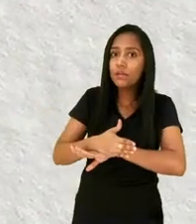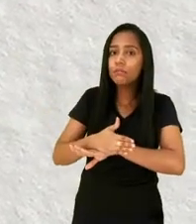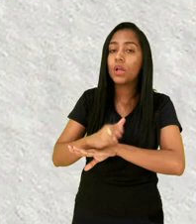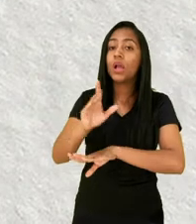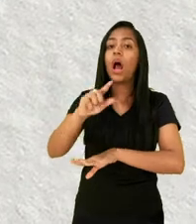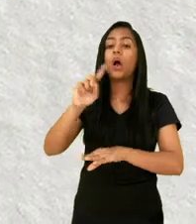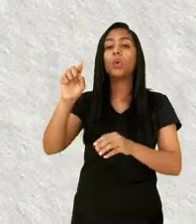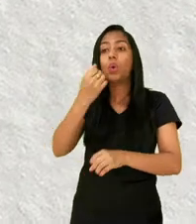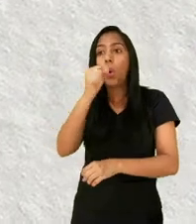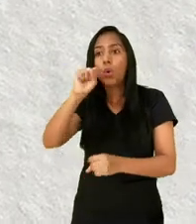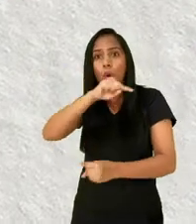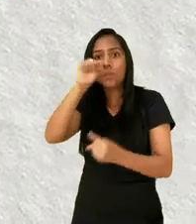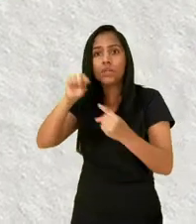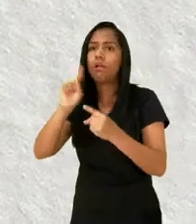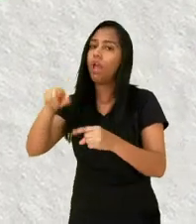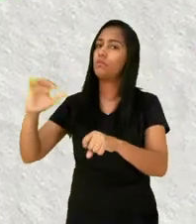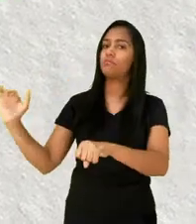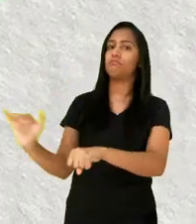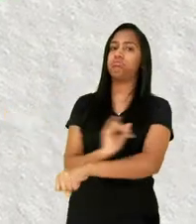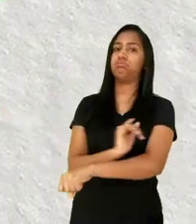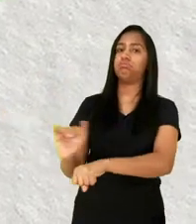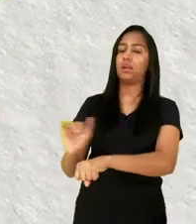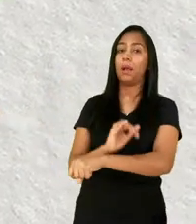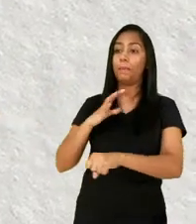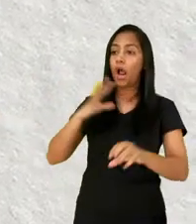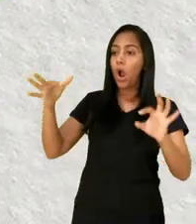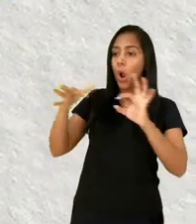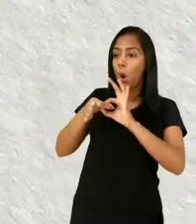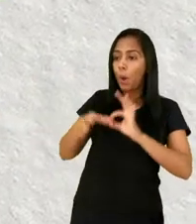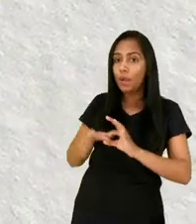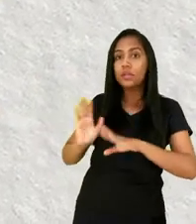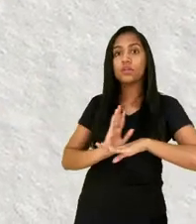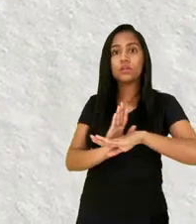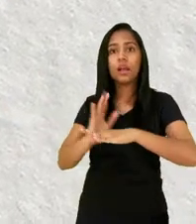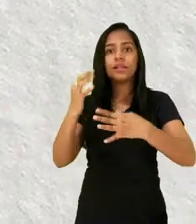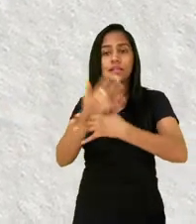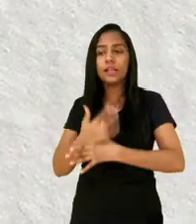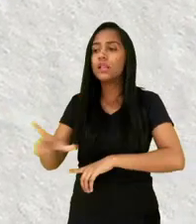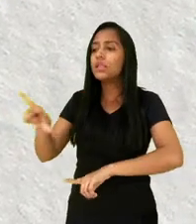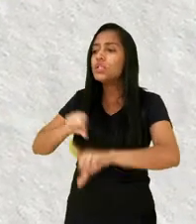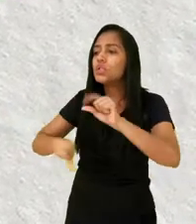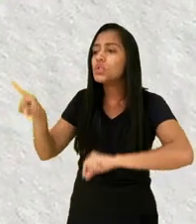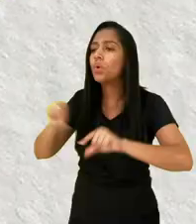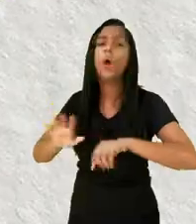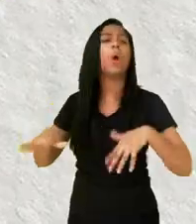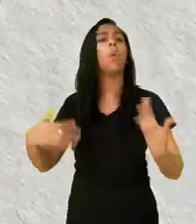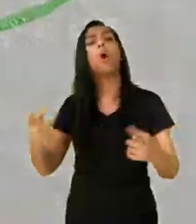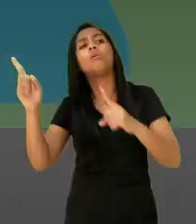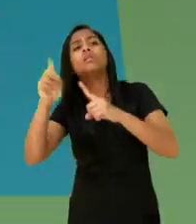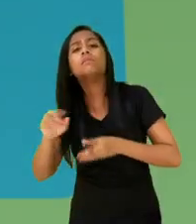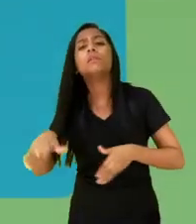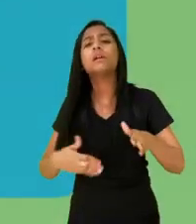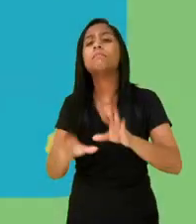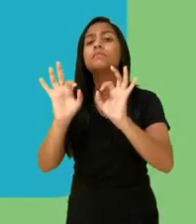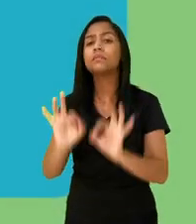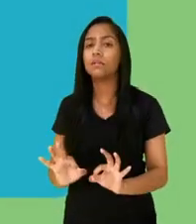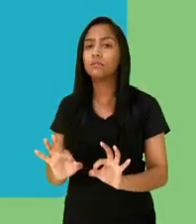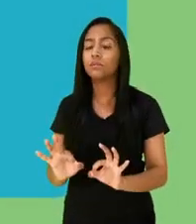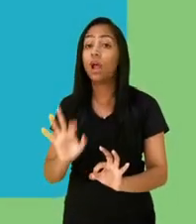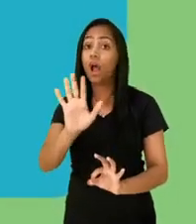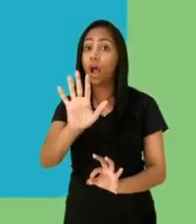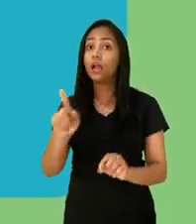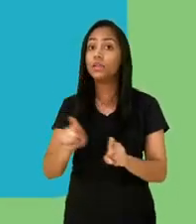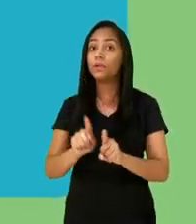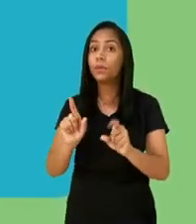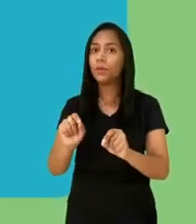devem trabalhar com o auxílio dos governos federal e estadual e estimular a participação da sociedade civil. O objetivo são